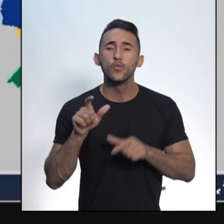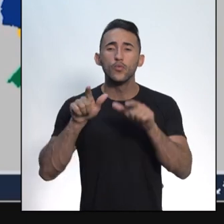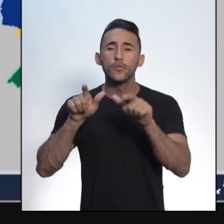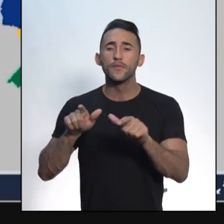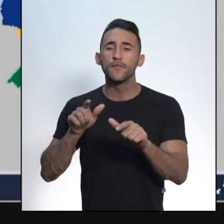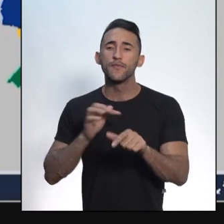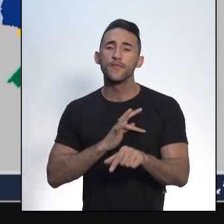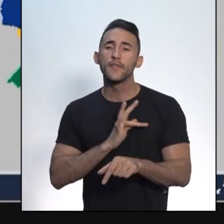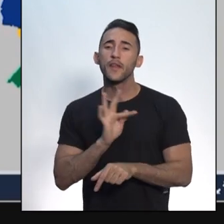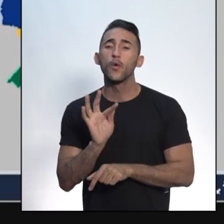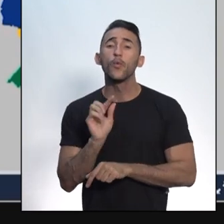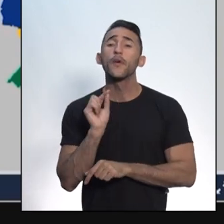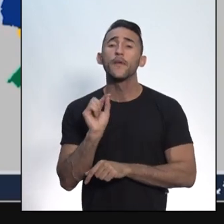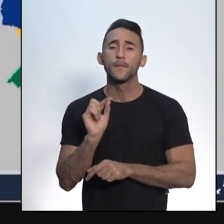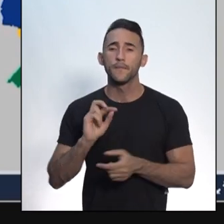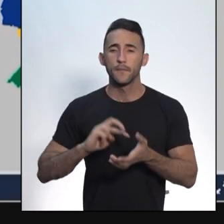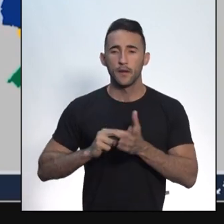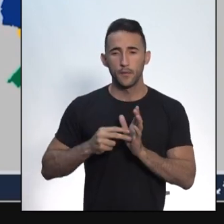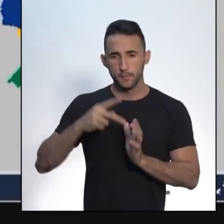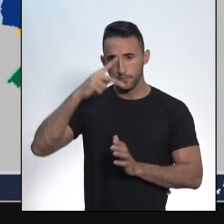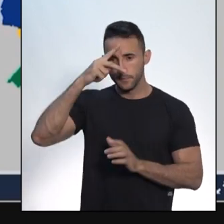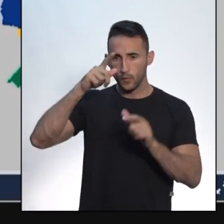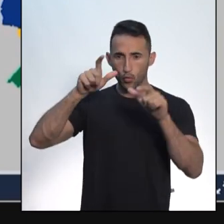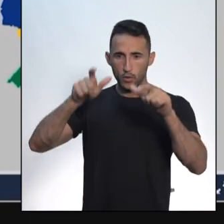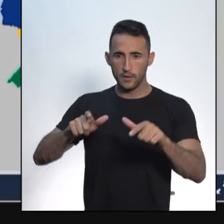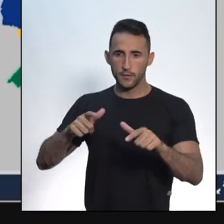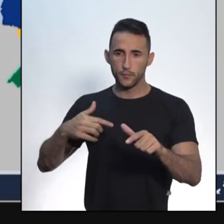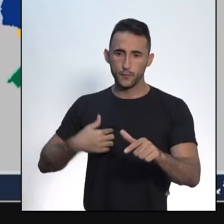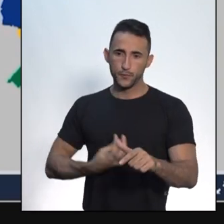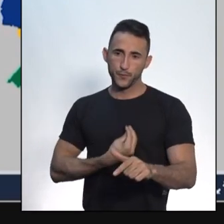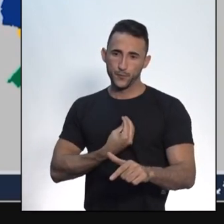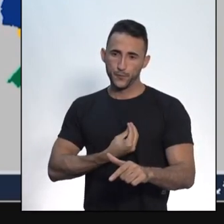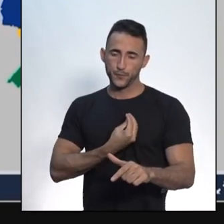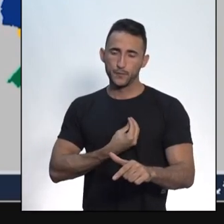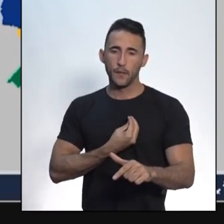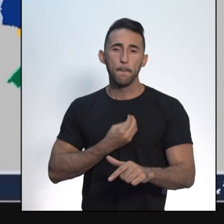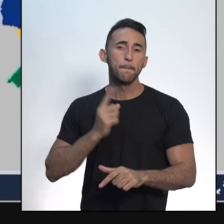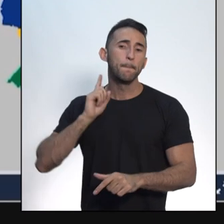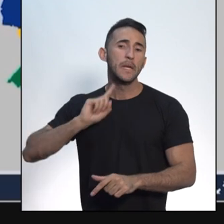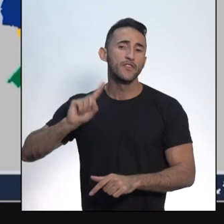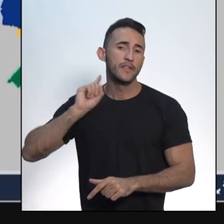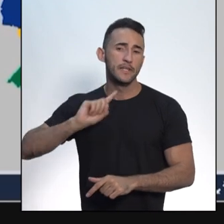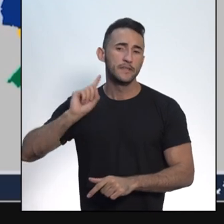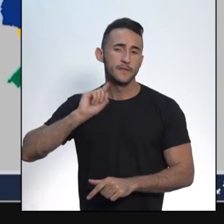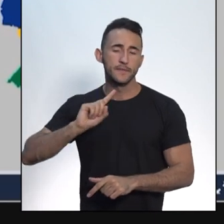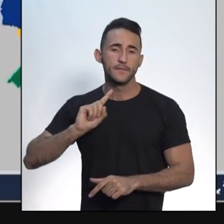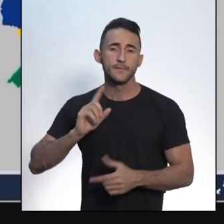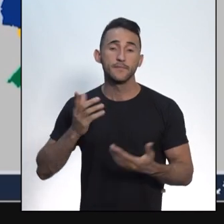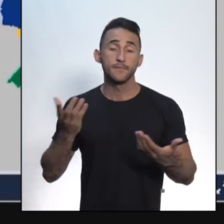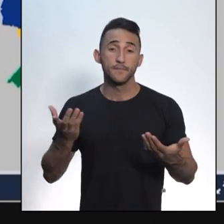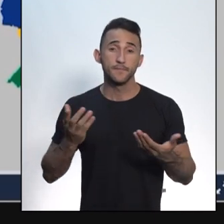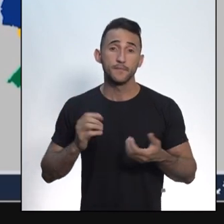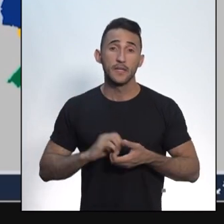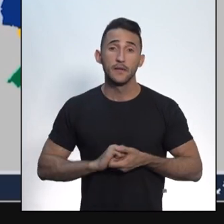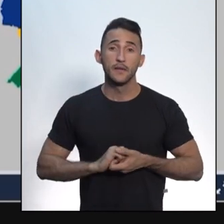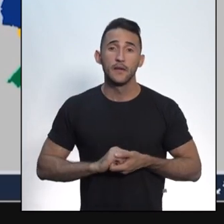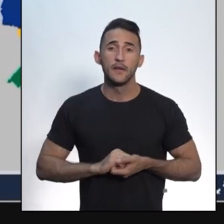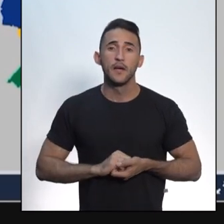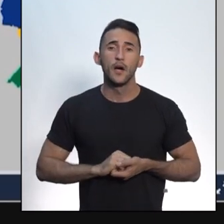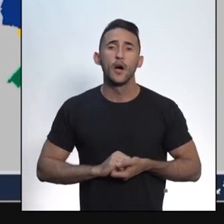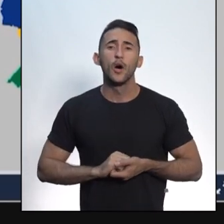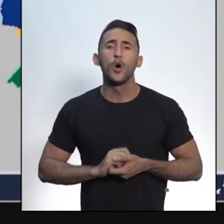unidade federada em que eu resido, Minas Gerais. Então, quando a unidade